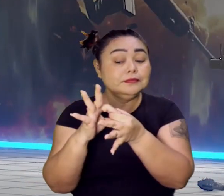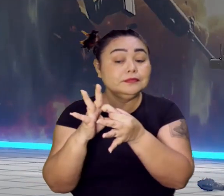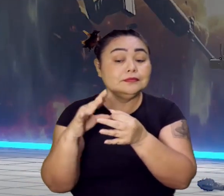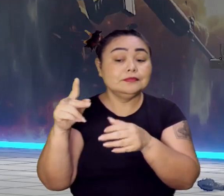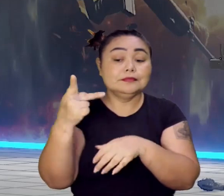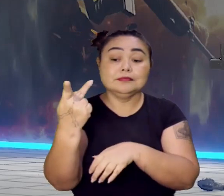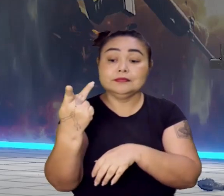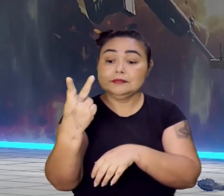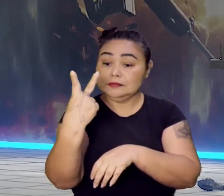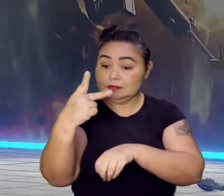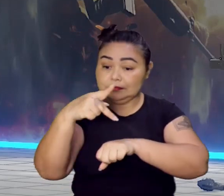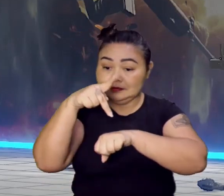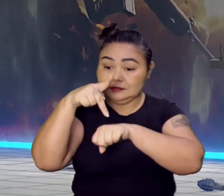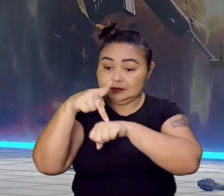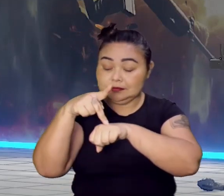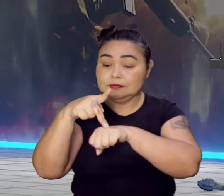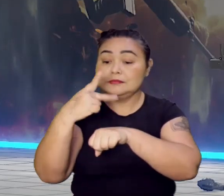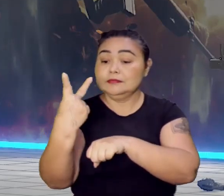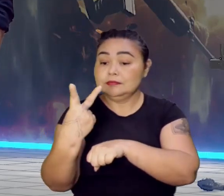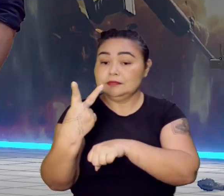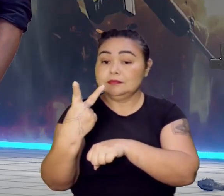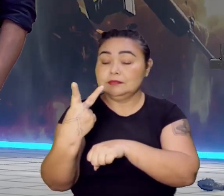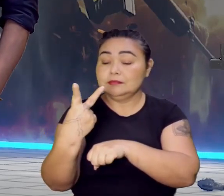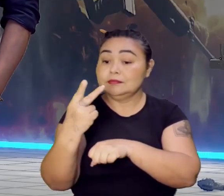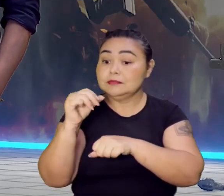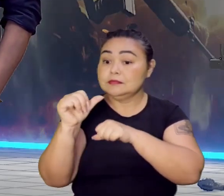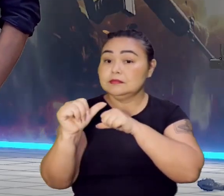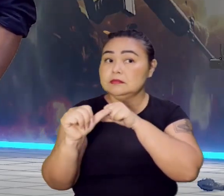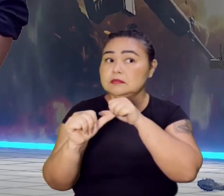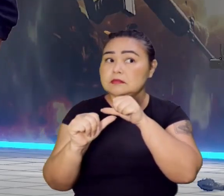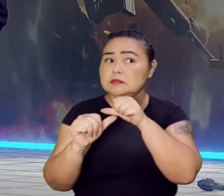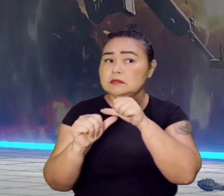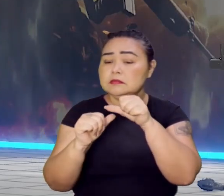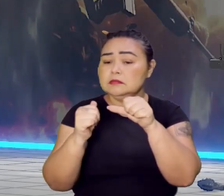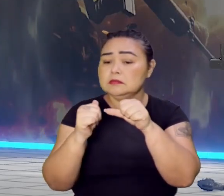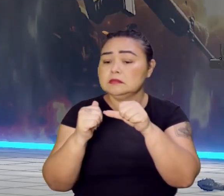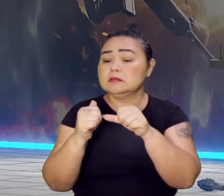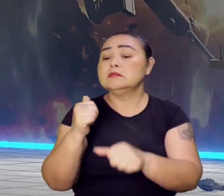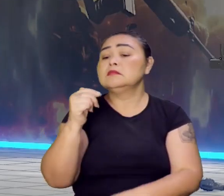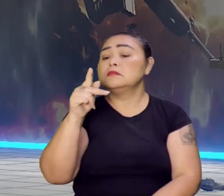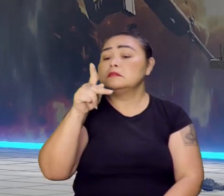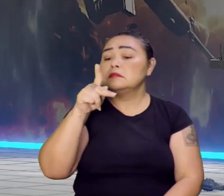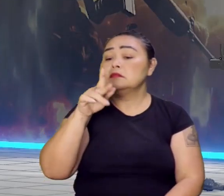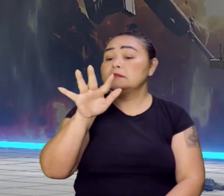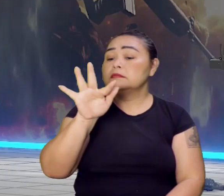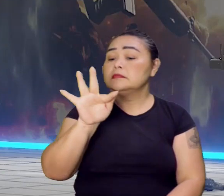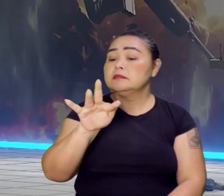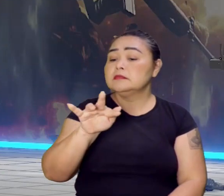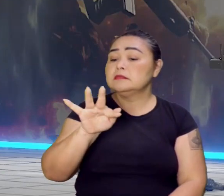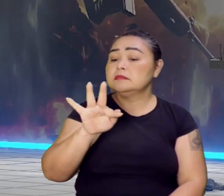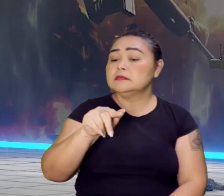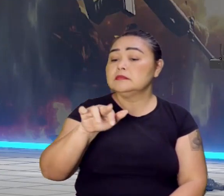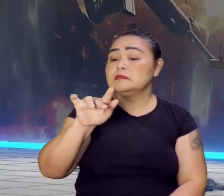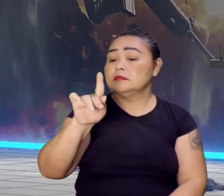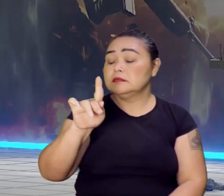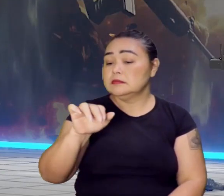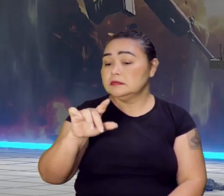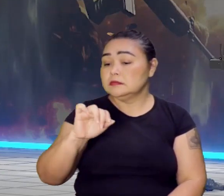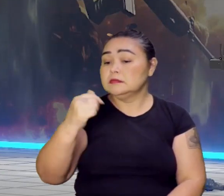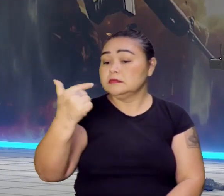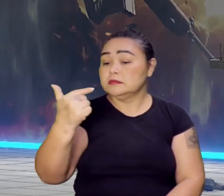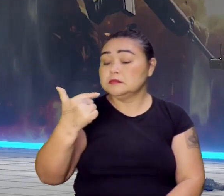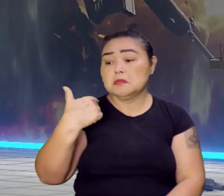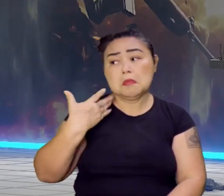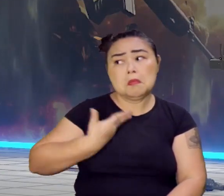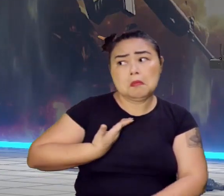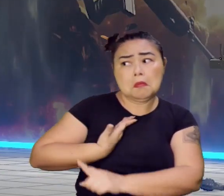quadro muda. Por quê? Felipe II não era muito amigo dos holandeses. E Felipe II,